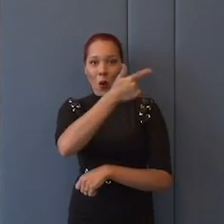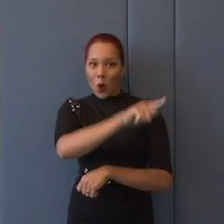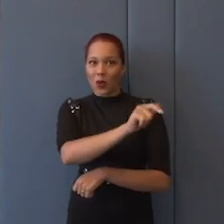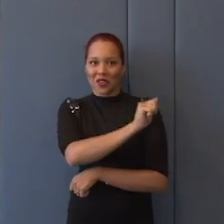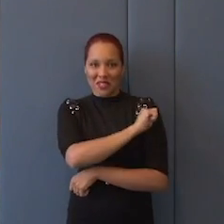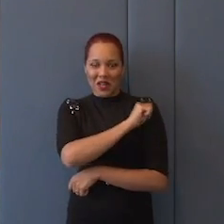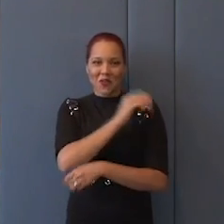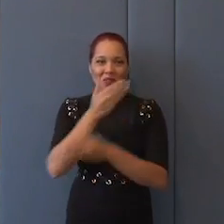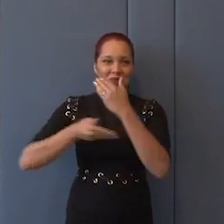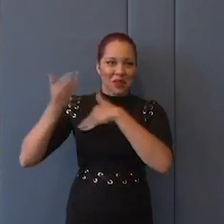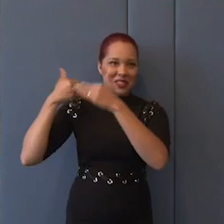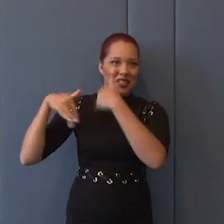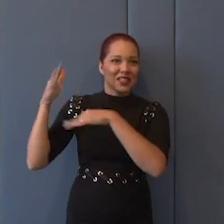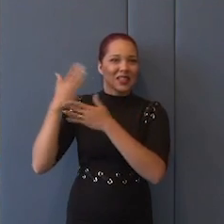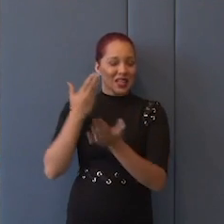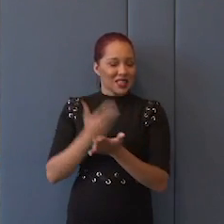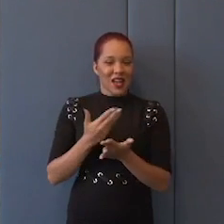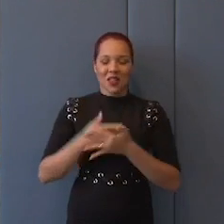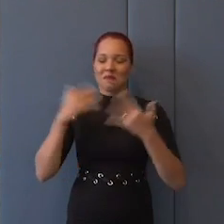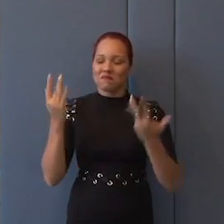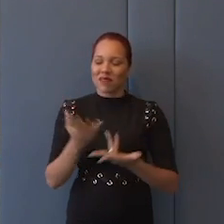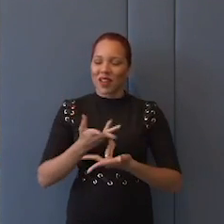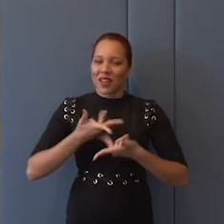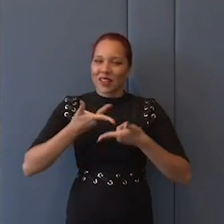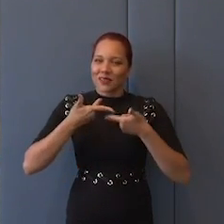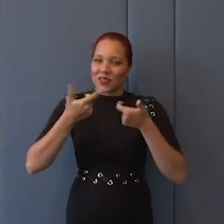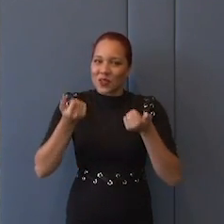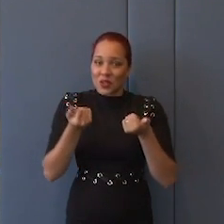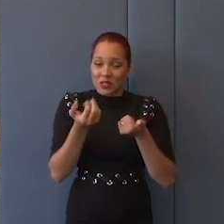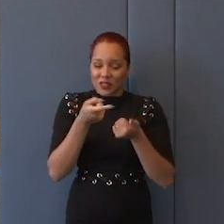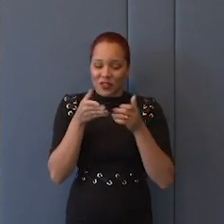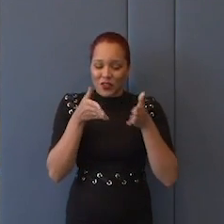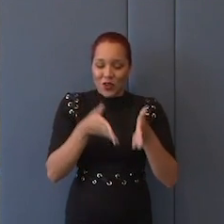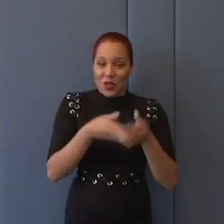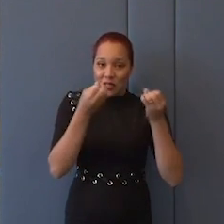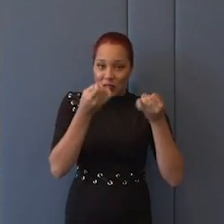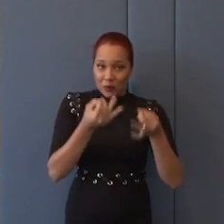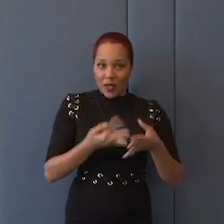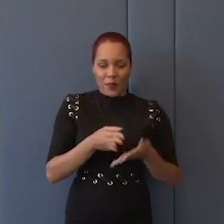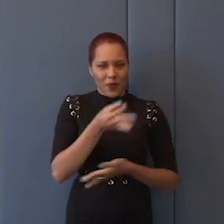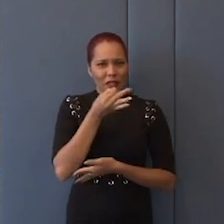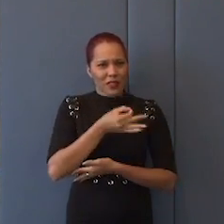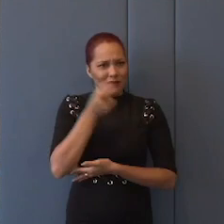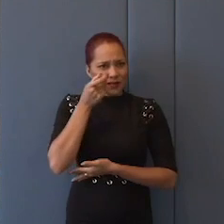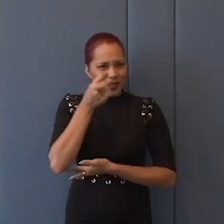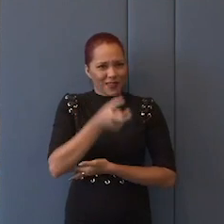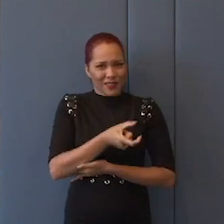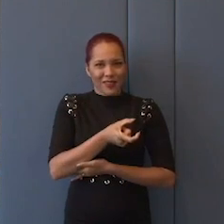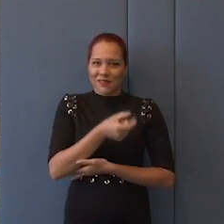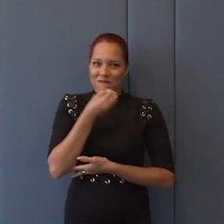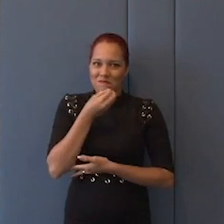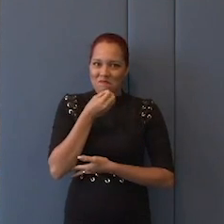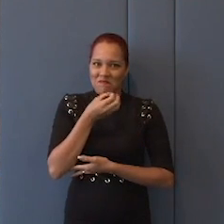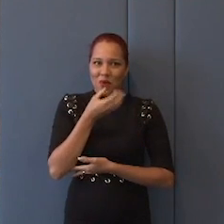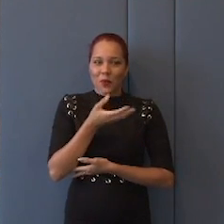alunos, essa aula magnífica. O senhor chegou nesse ponto, achei interessantíssimo essa